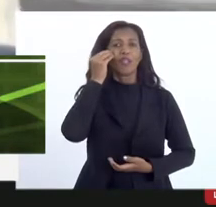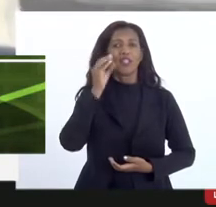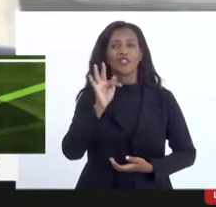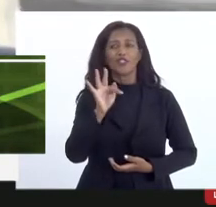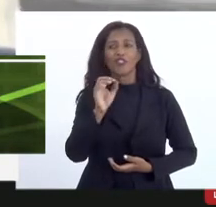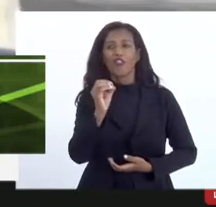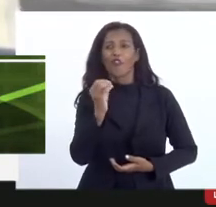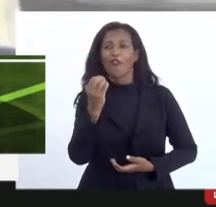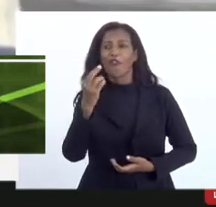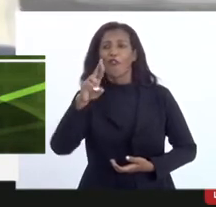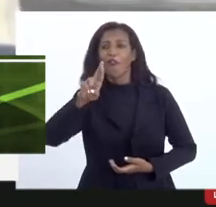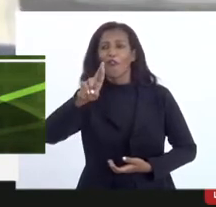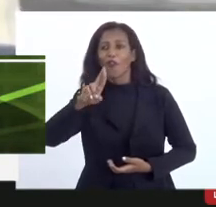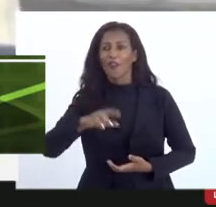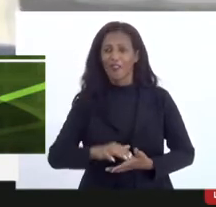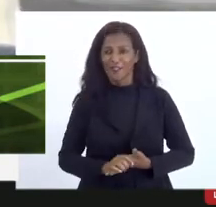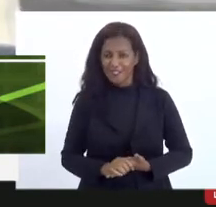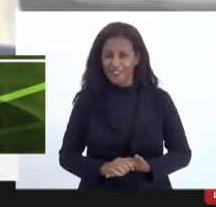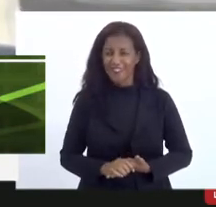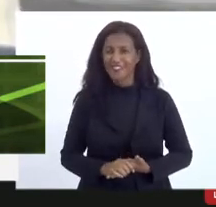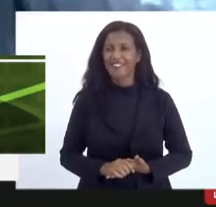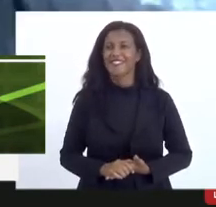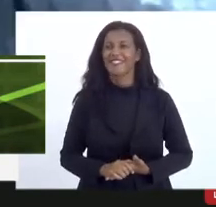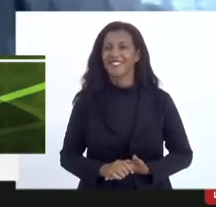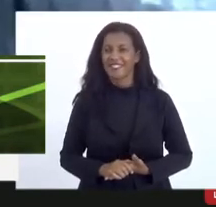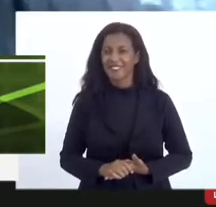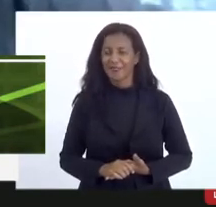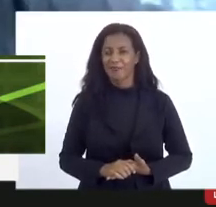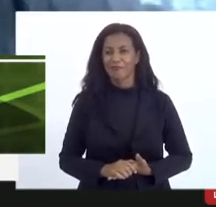nossa eco libertária de Santa Tereza